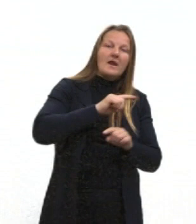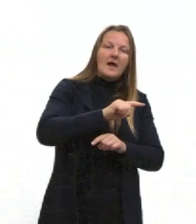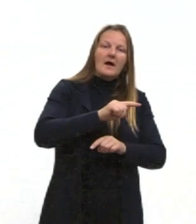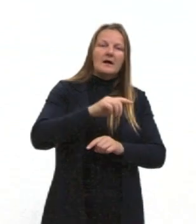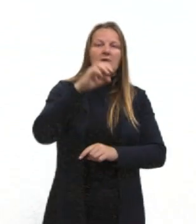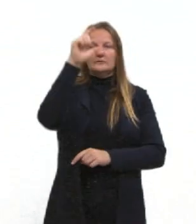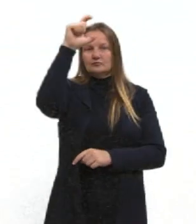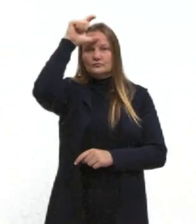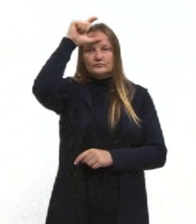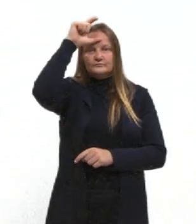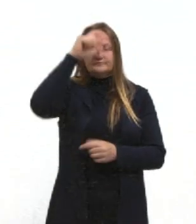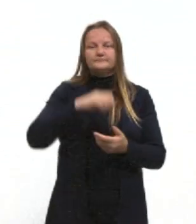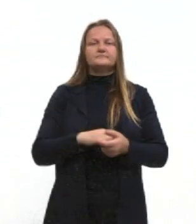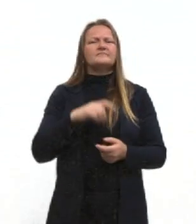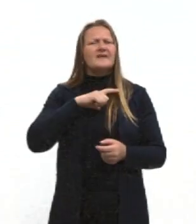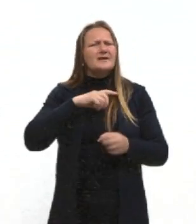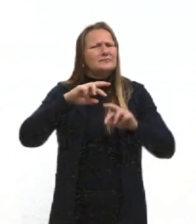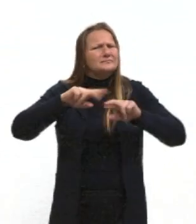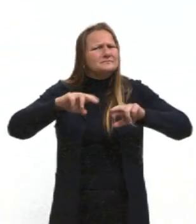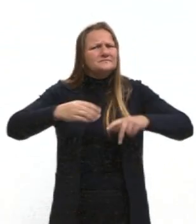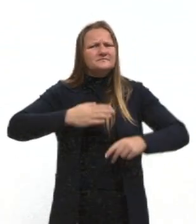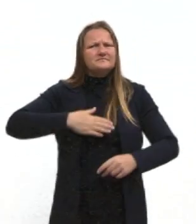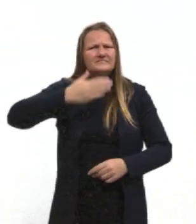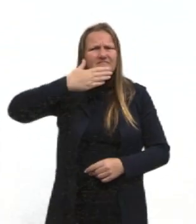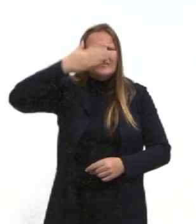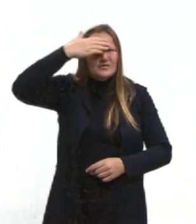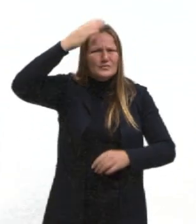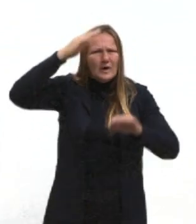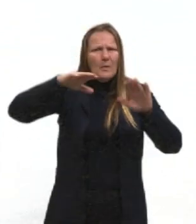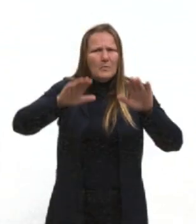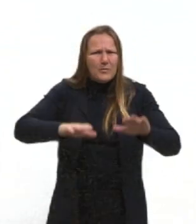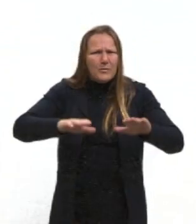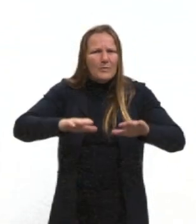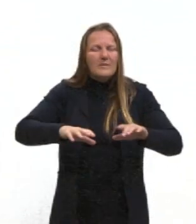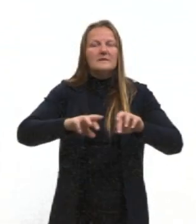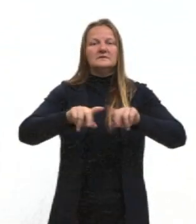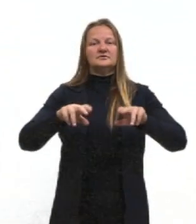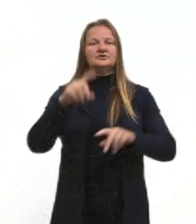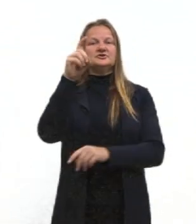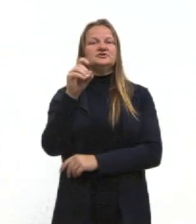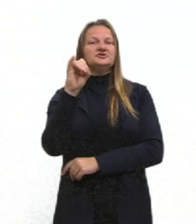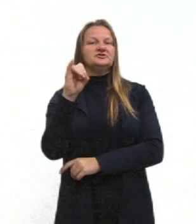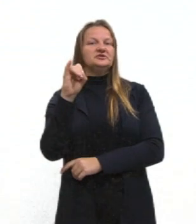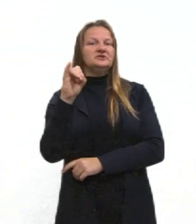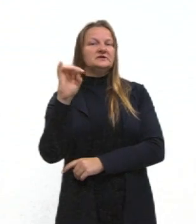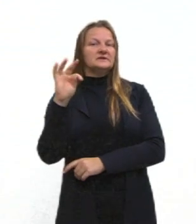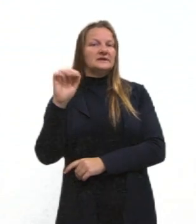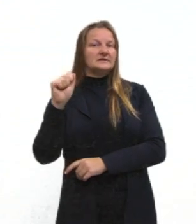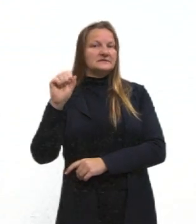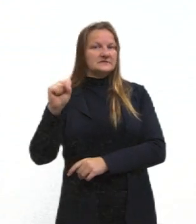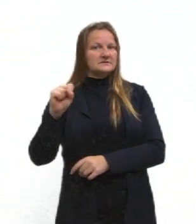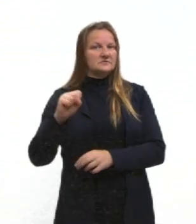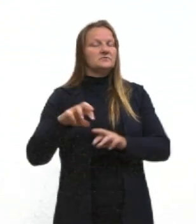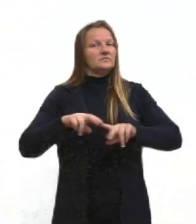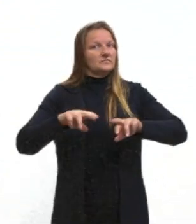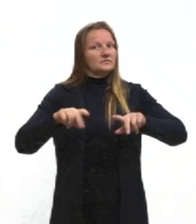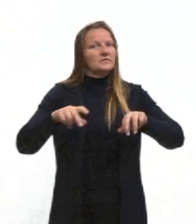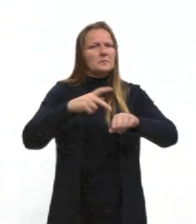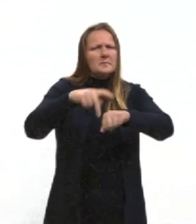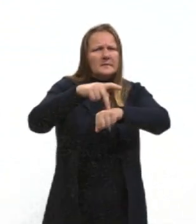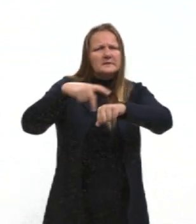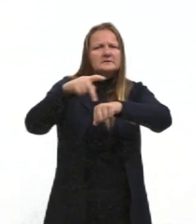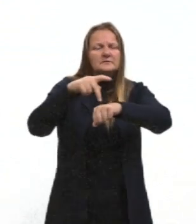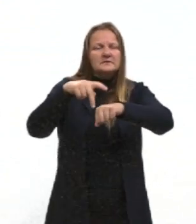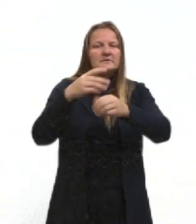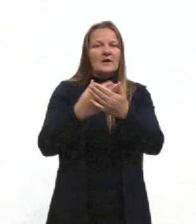eles são muçulmanos chiítas, eles descendem dos chiítas, a gente já vai ver o que é essa questão dos chiítas, aliás, a gente já viu em aulas